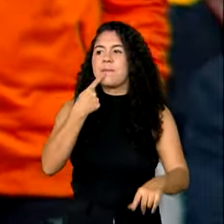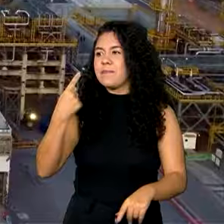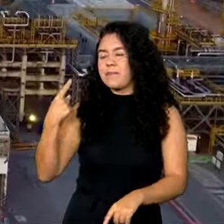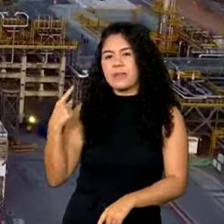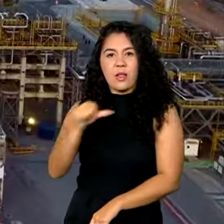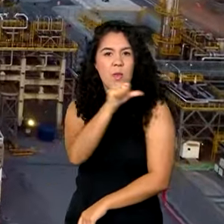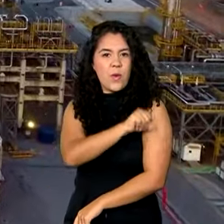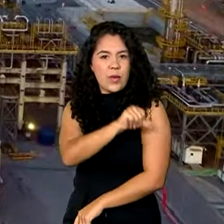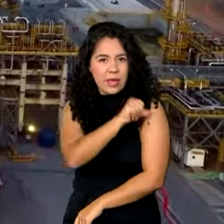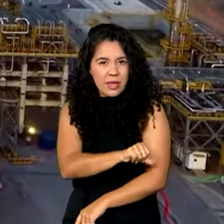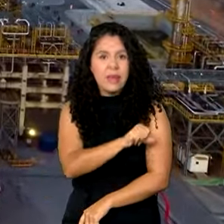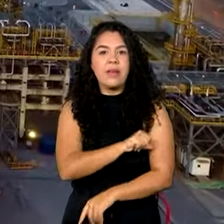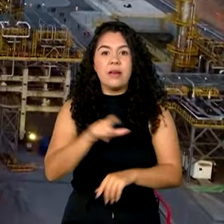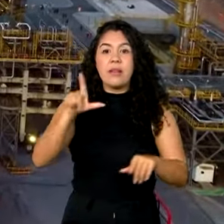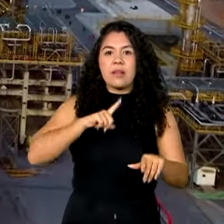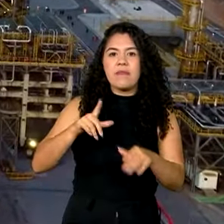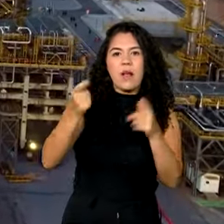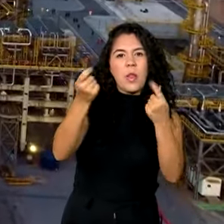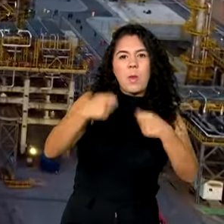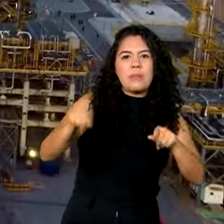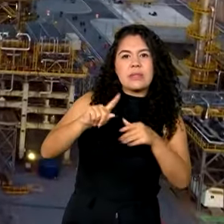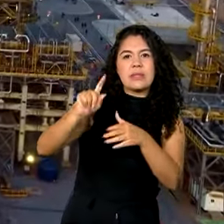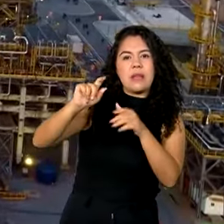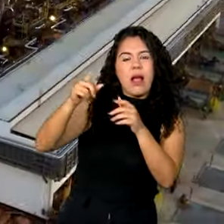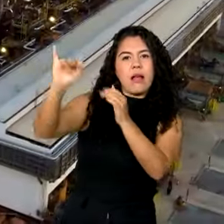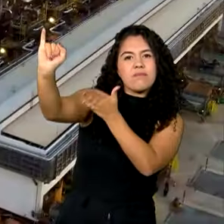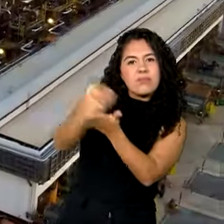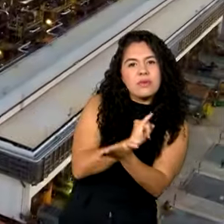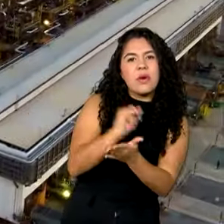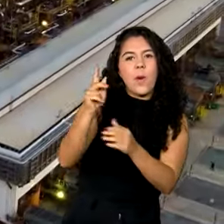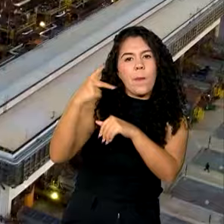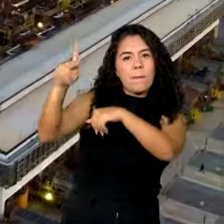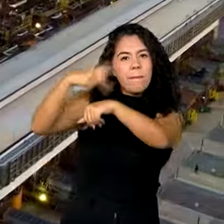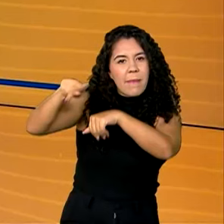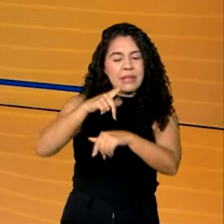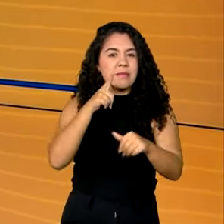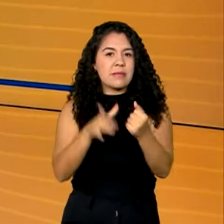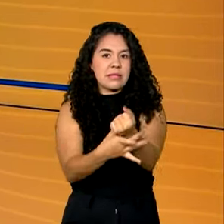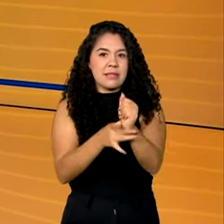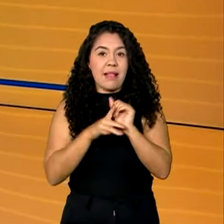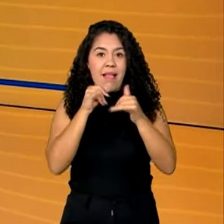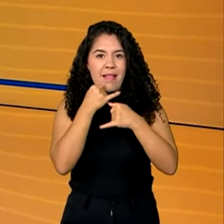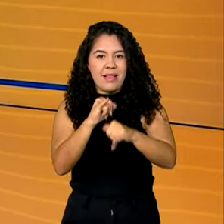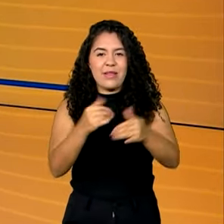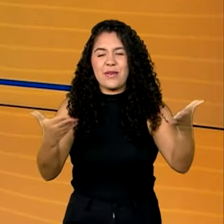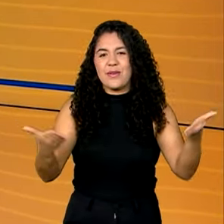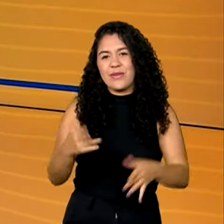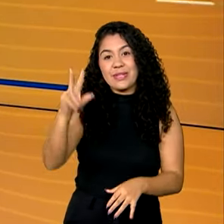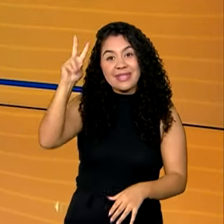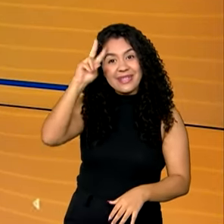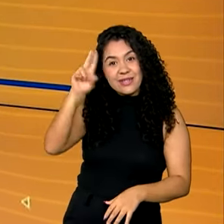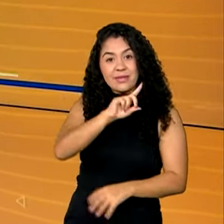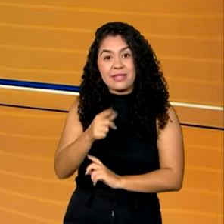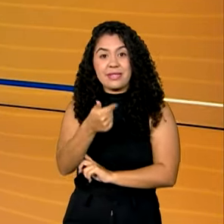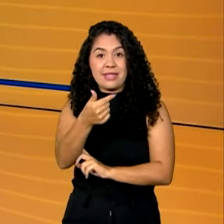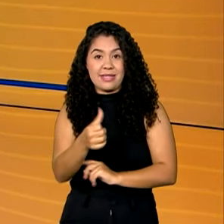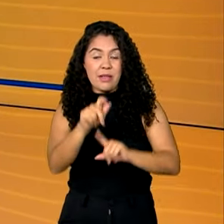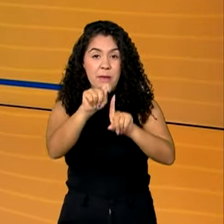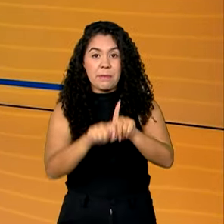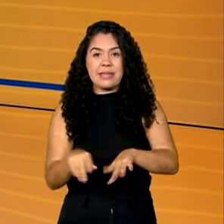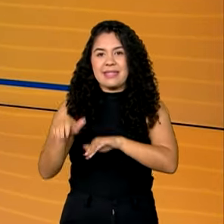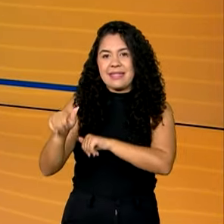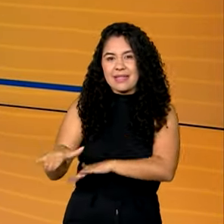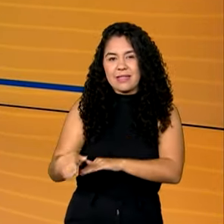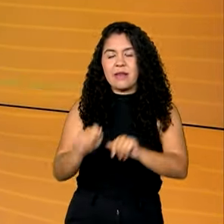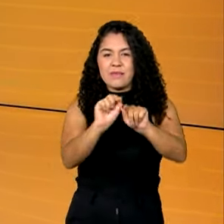reduzir dependência externa e garantir maior segurança energética. Segunda-feira, 16 de setembro,